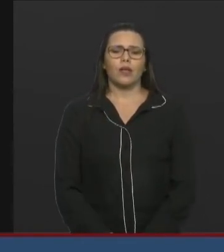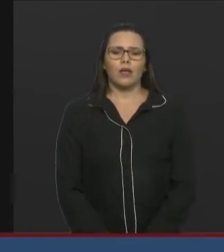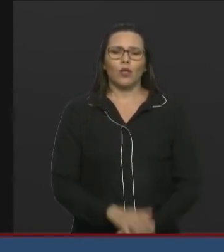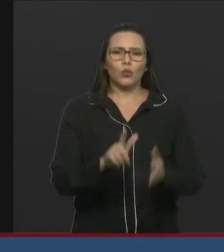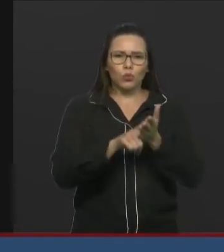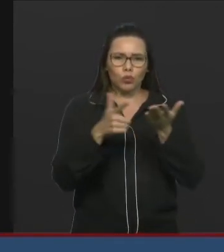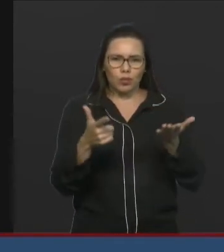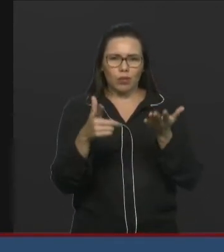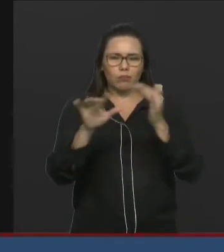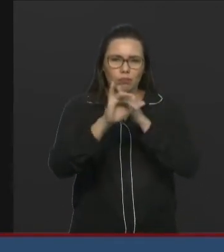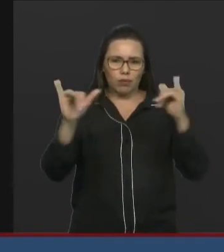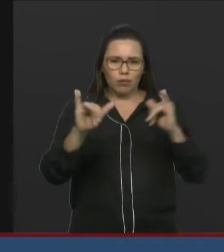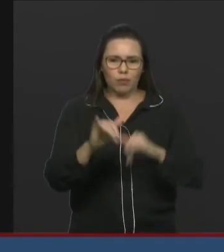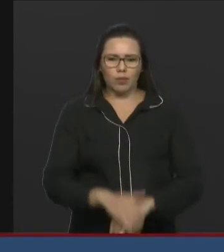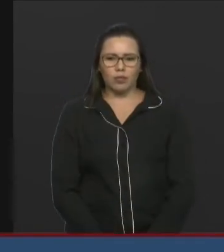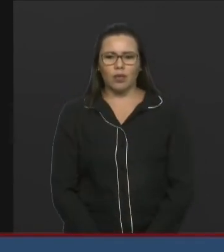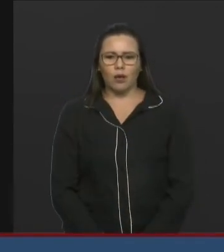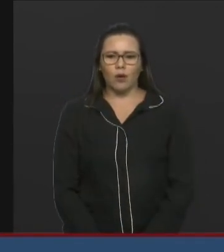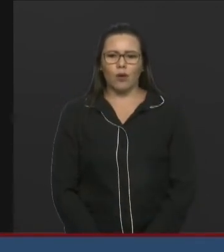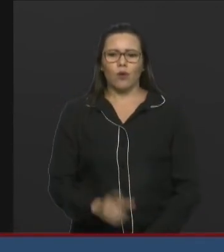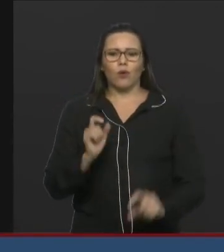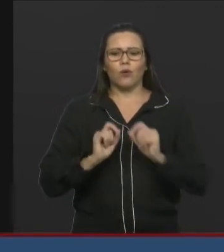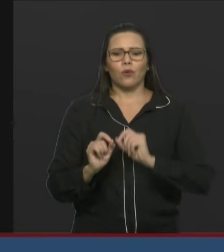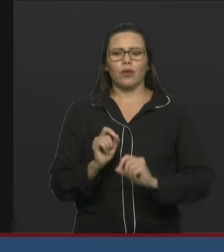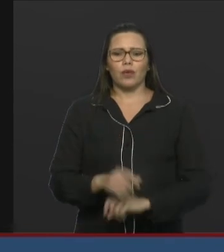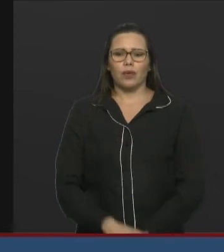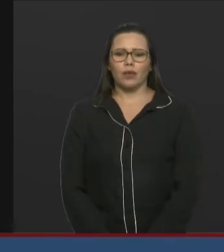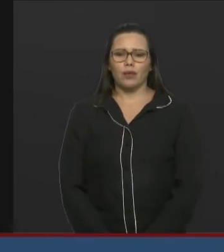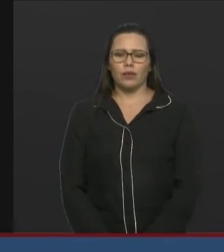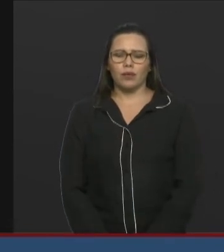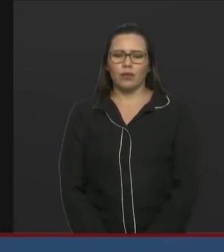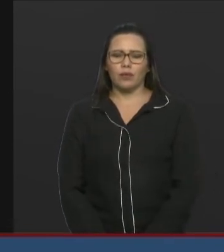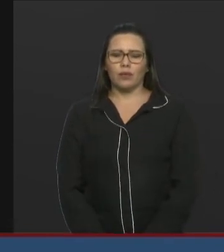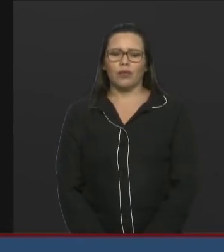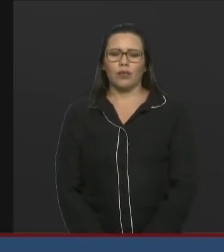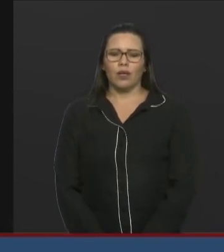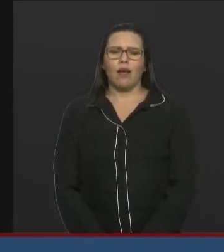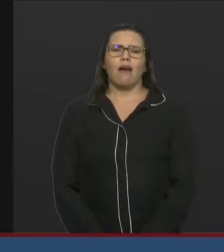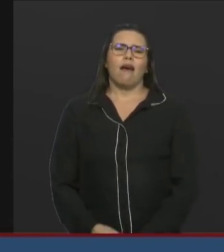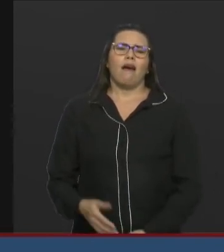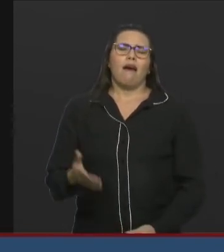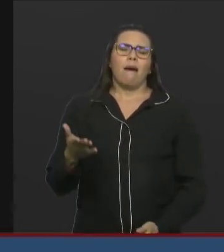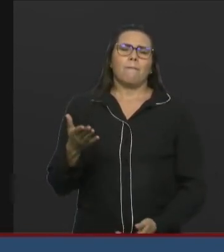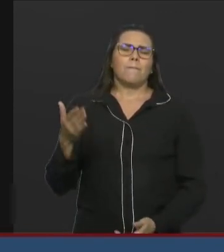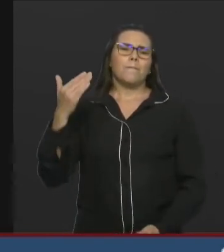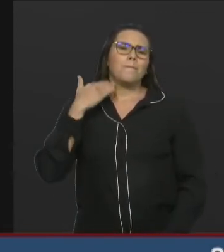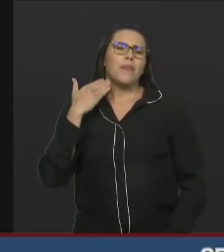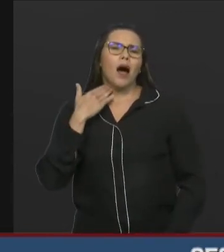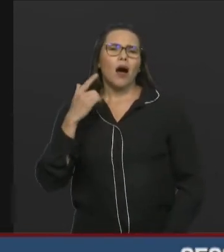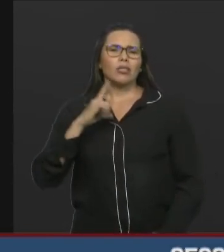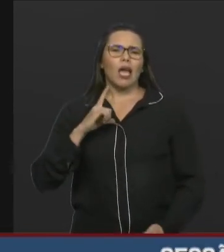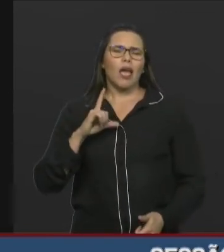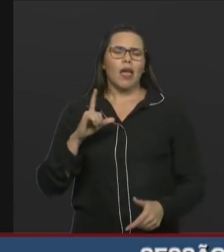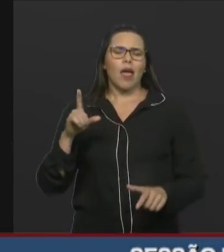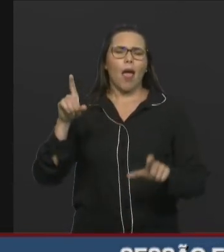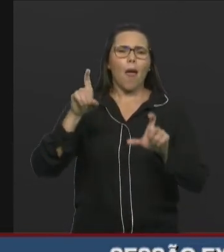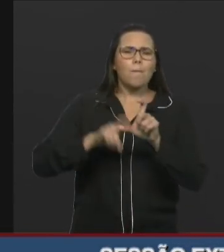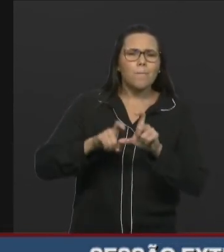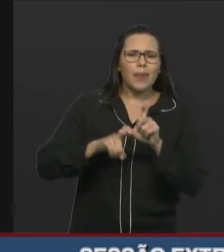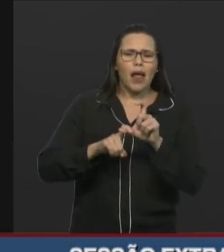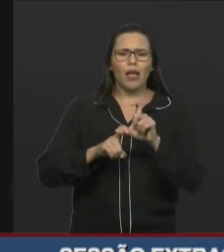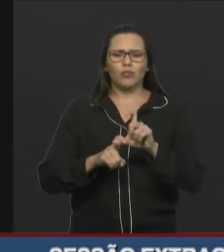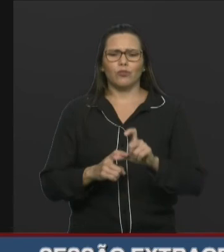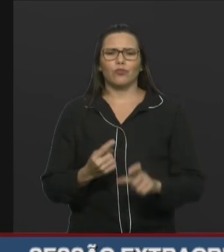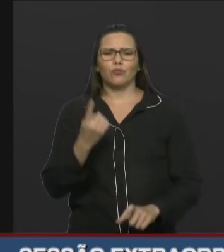É falácia. Eles estão querendo renegociar os contratos com juros maiores. Ou seja, bancos que têm empréstimo compulsório da ordem de 1